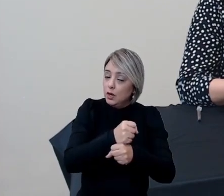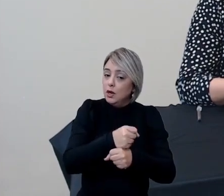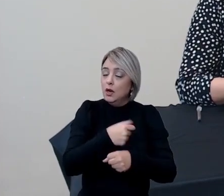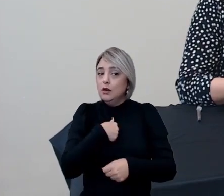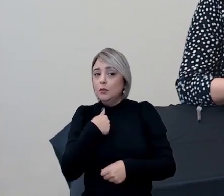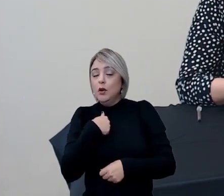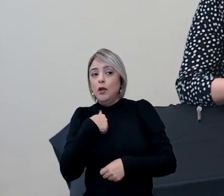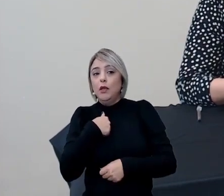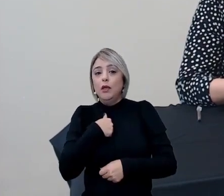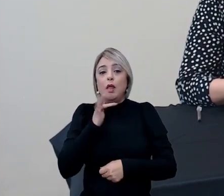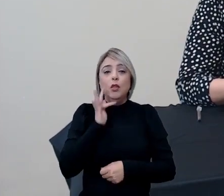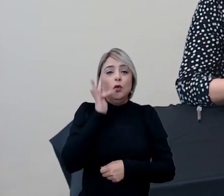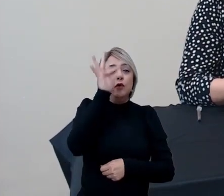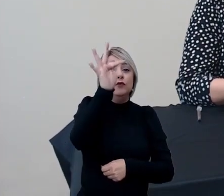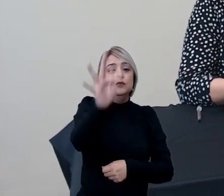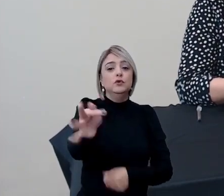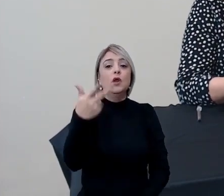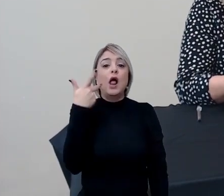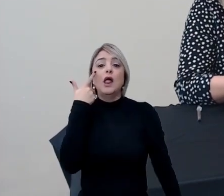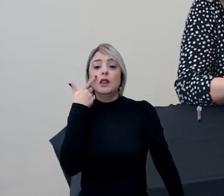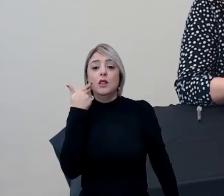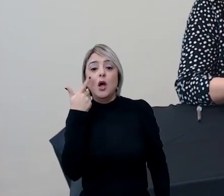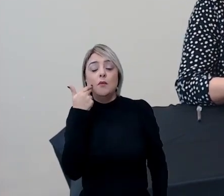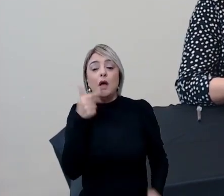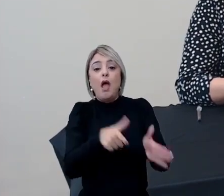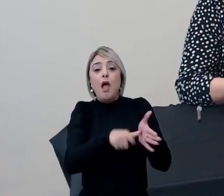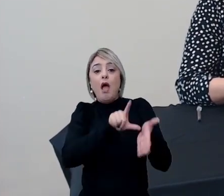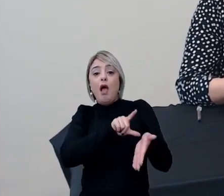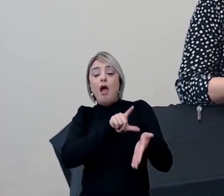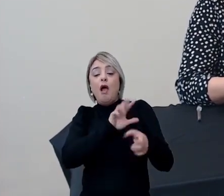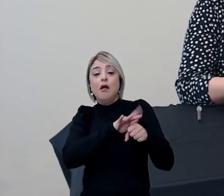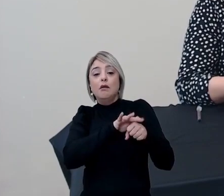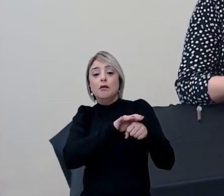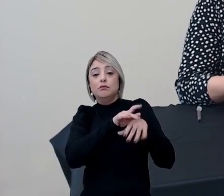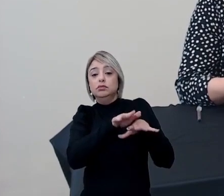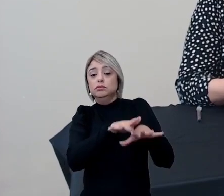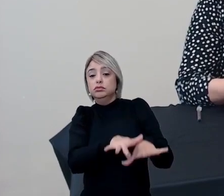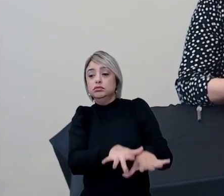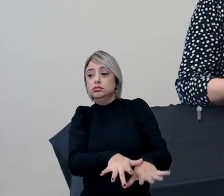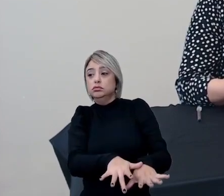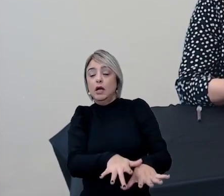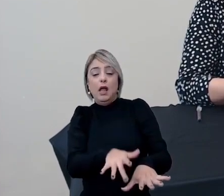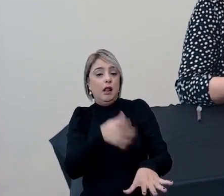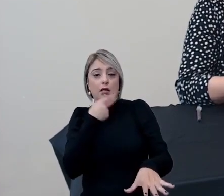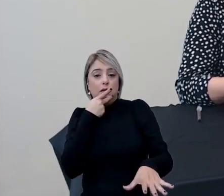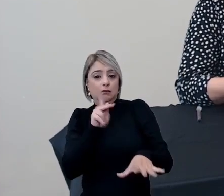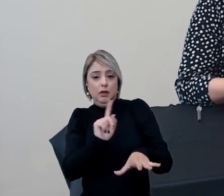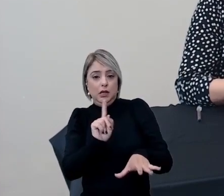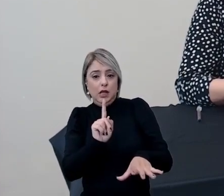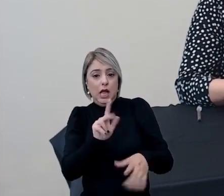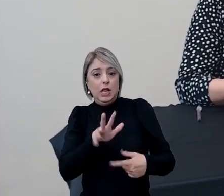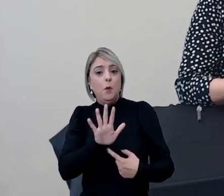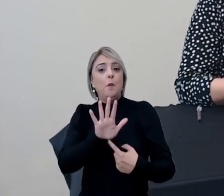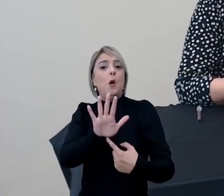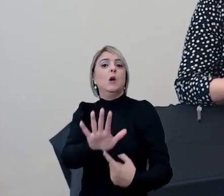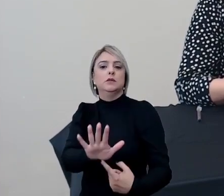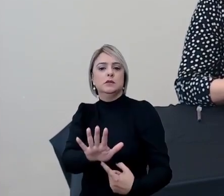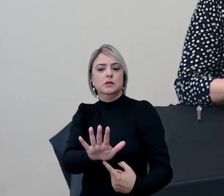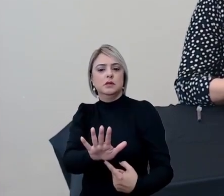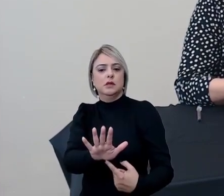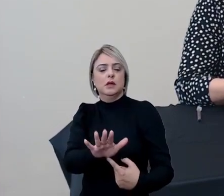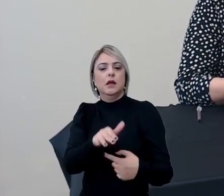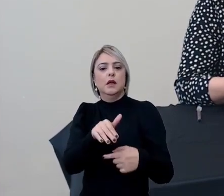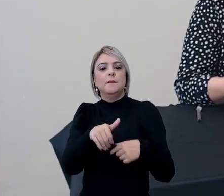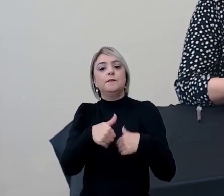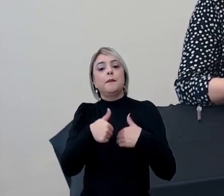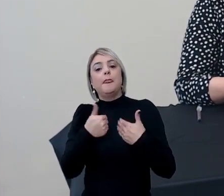horizonte, a normalidade, antes da pandemia, ela não se anuncia, ela não se coloca por